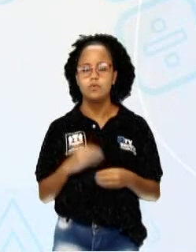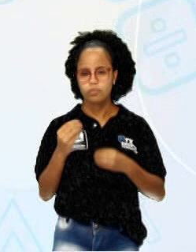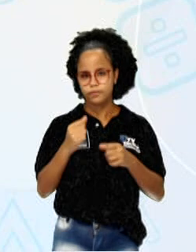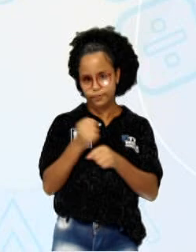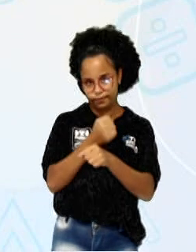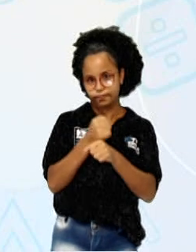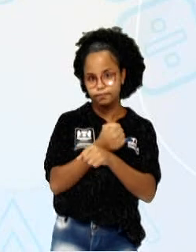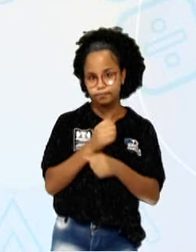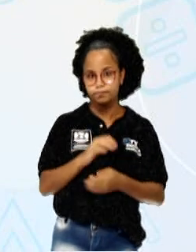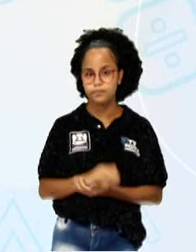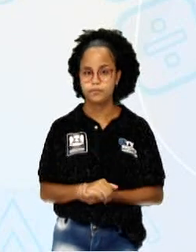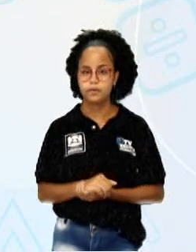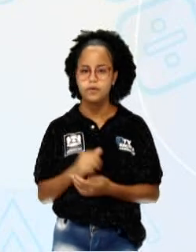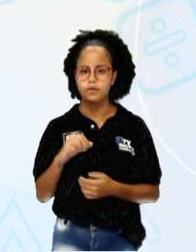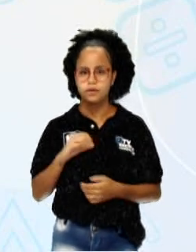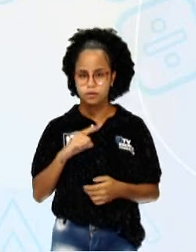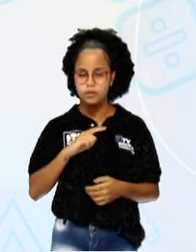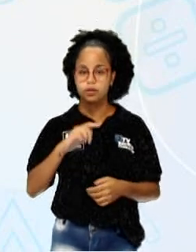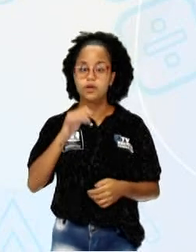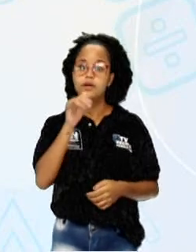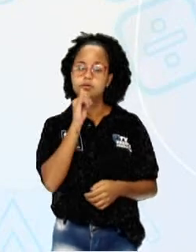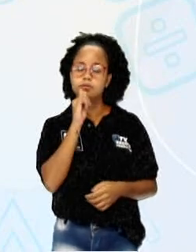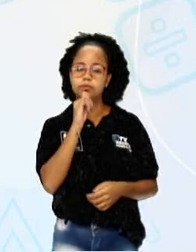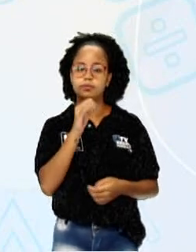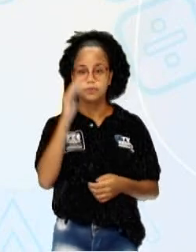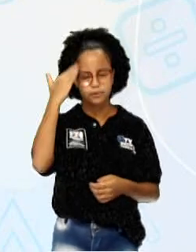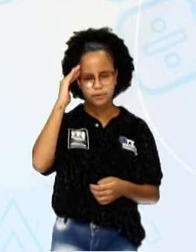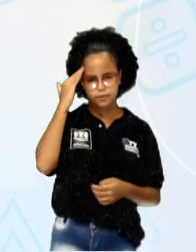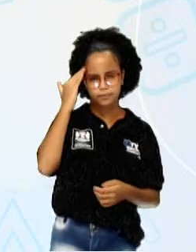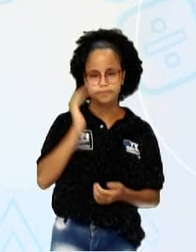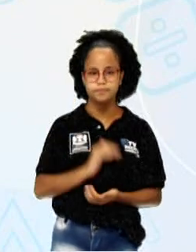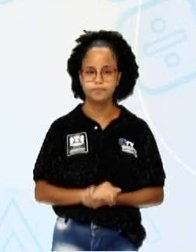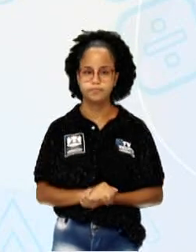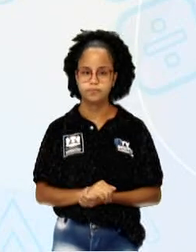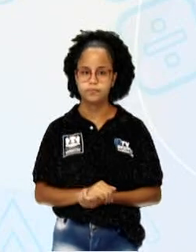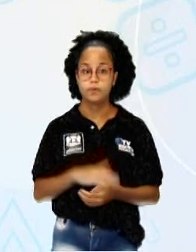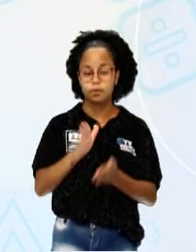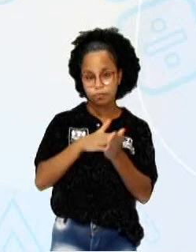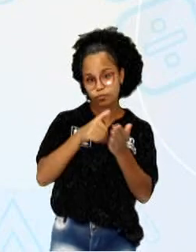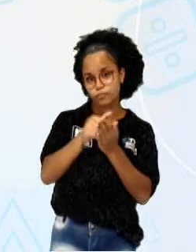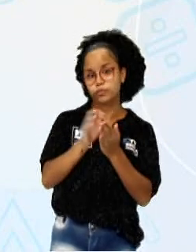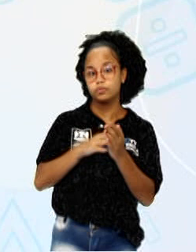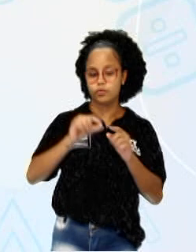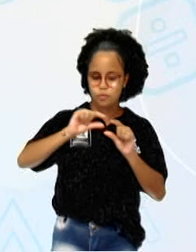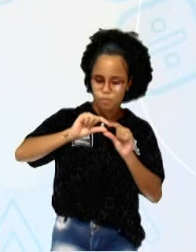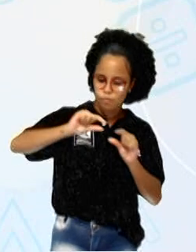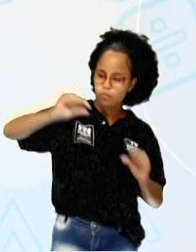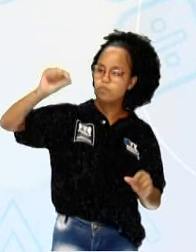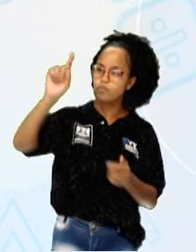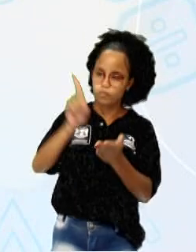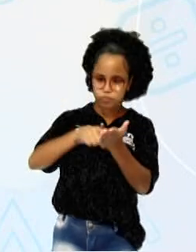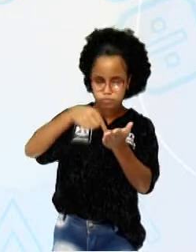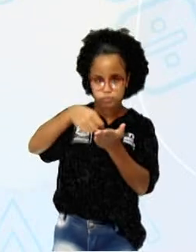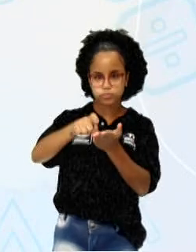obra. Então, vamos lá para alguns exemplos para a entender o que é a ferramenta. Na pintura, é o pincel.